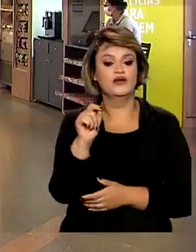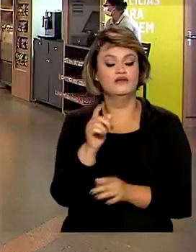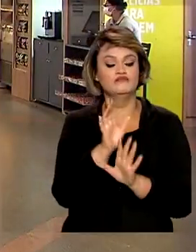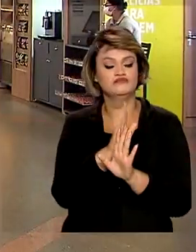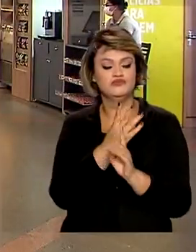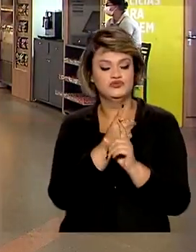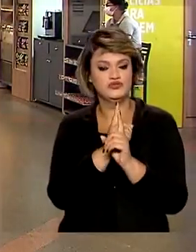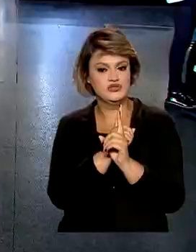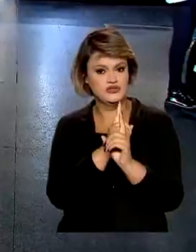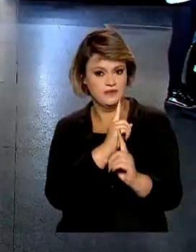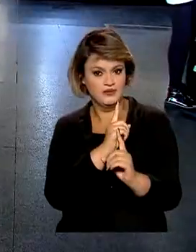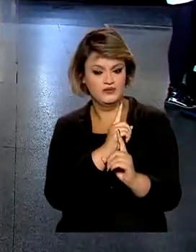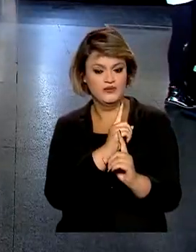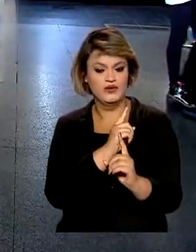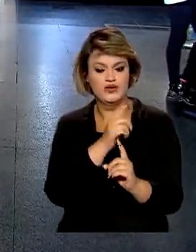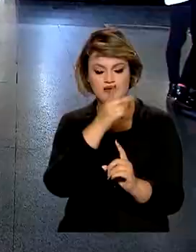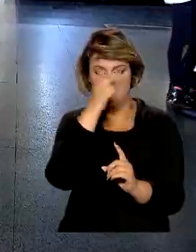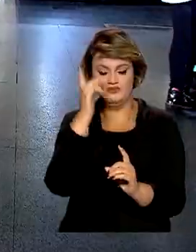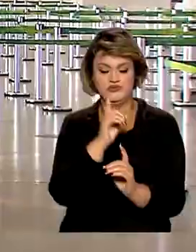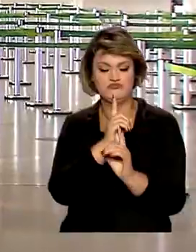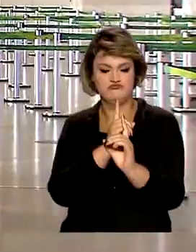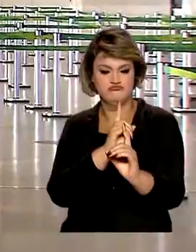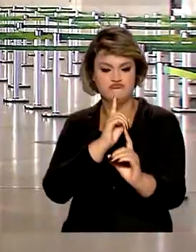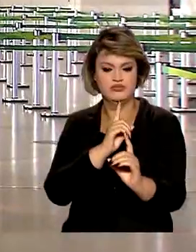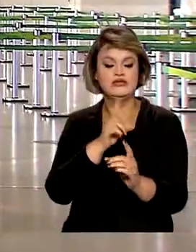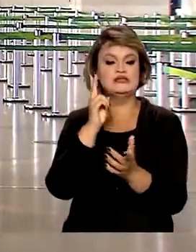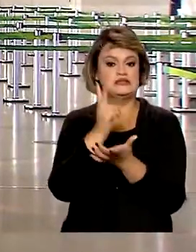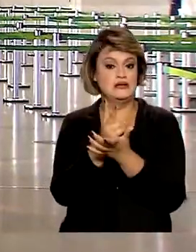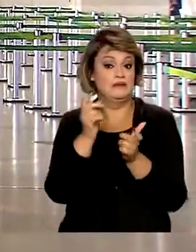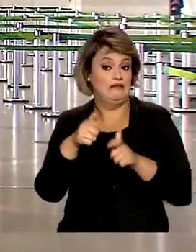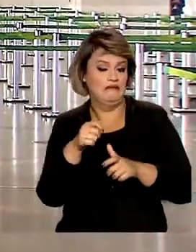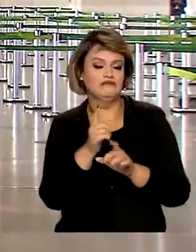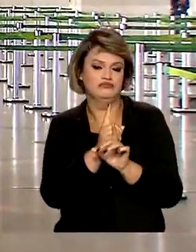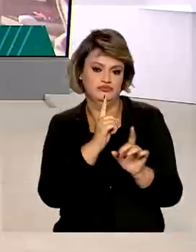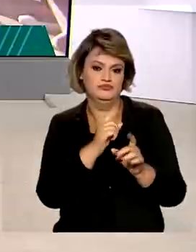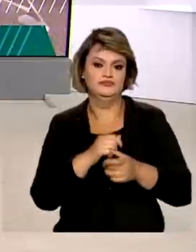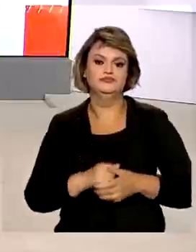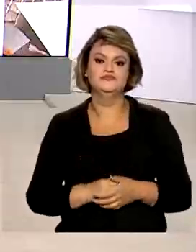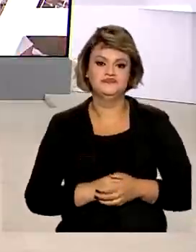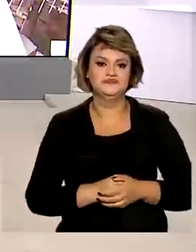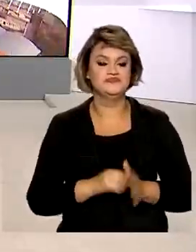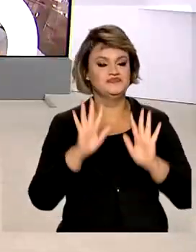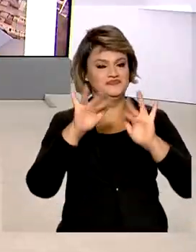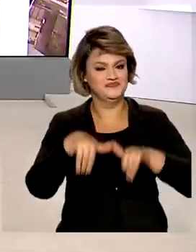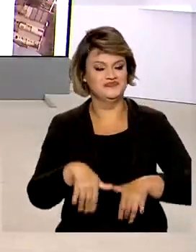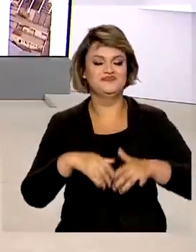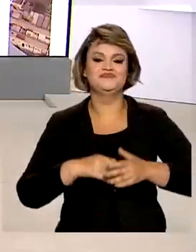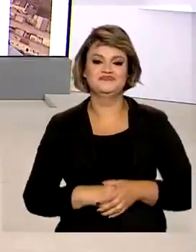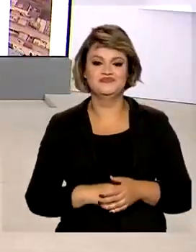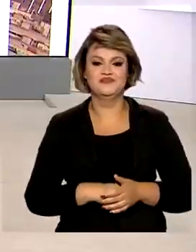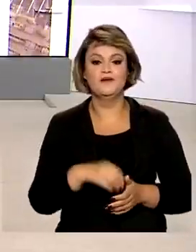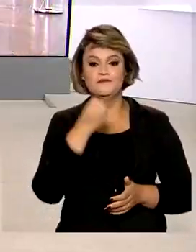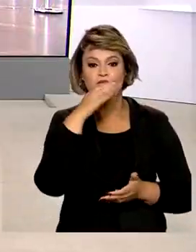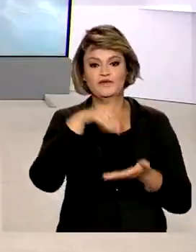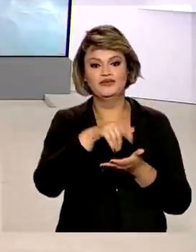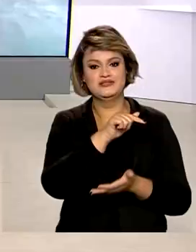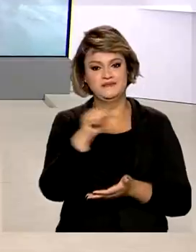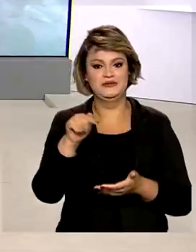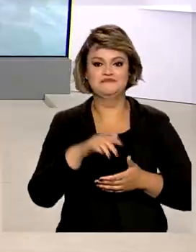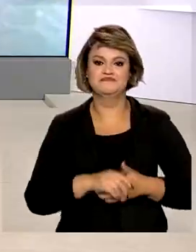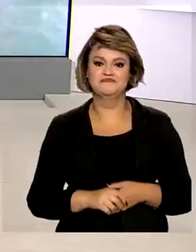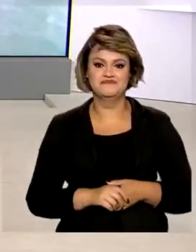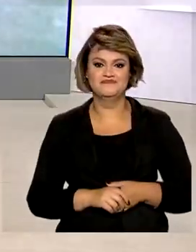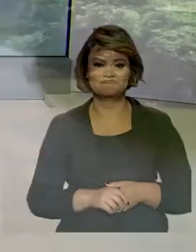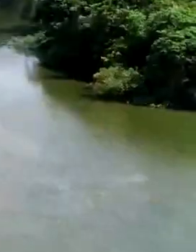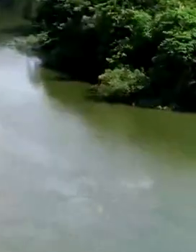distanciamento físico entre passageiros sempre que possível. E a gente fica por aqui. Um ótimo fim de semana para você.